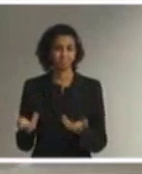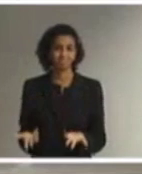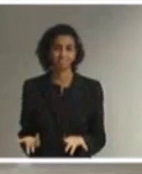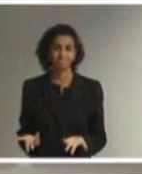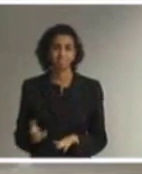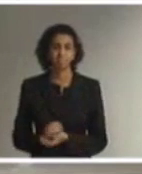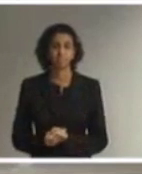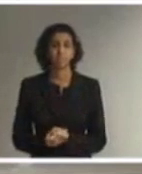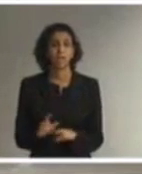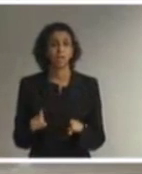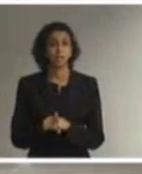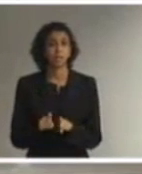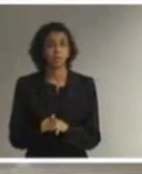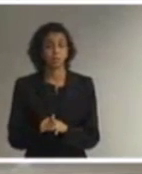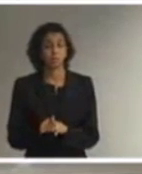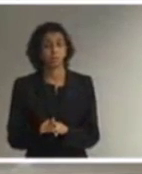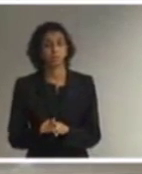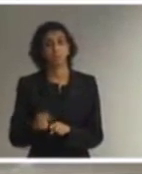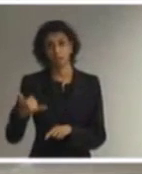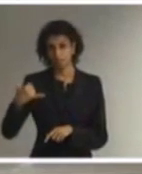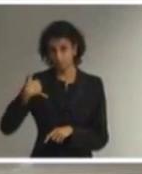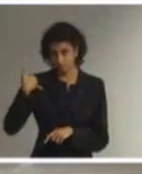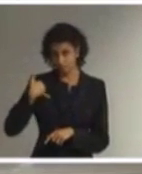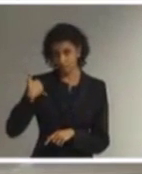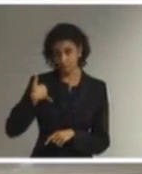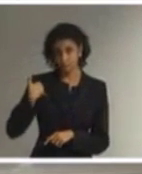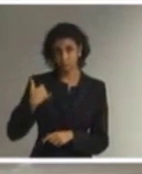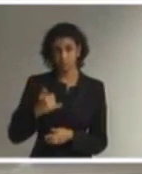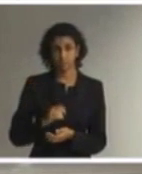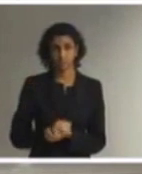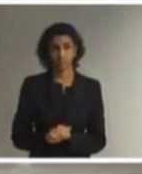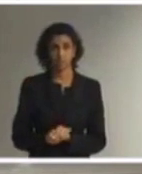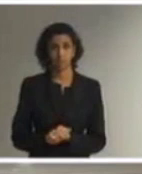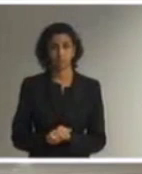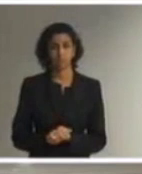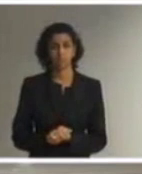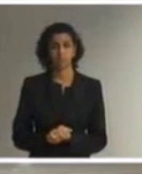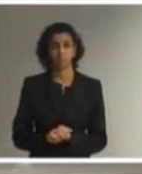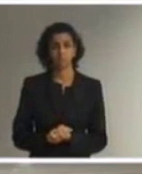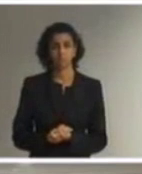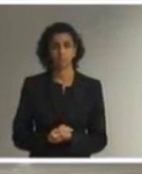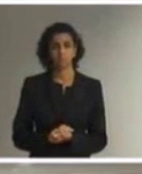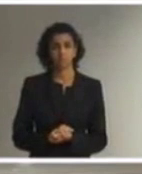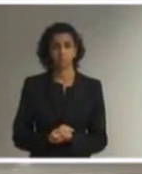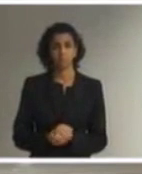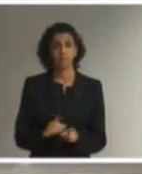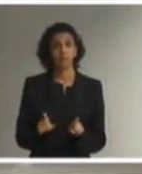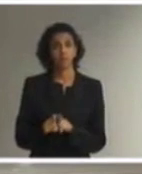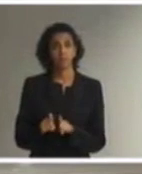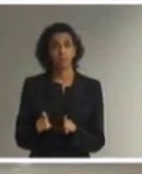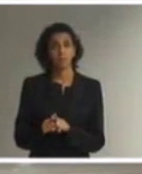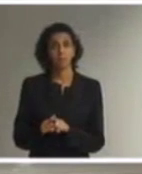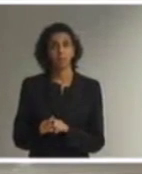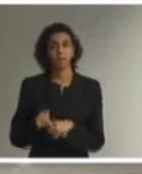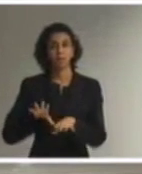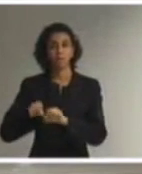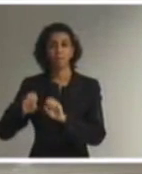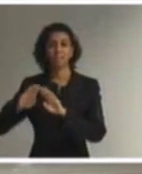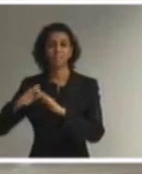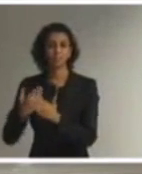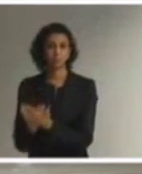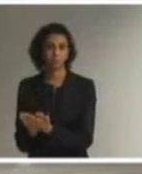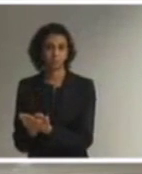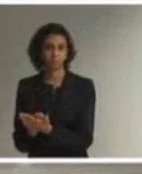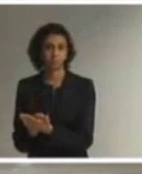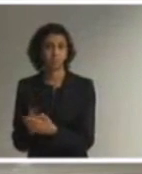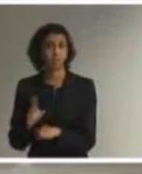da questão da idade da pessoa com deficiência e também da escolaridade e o